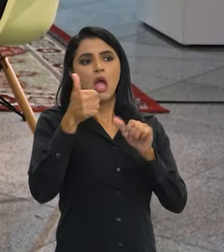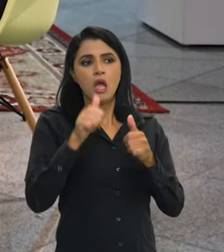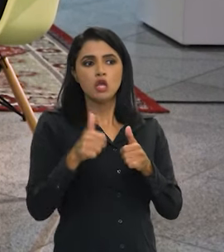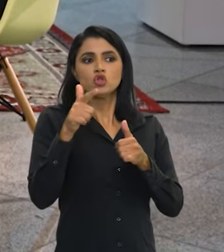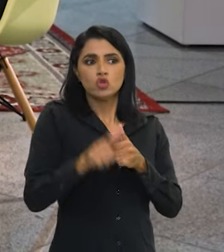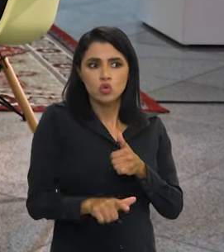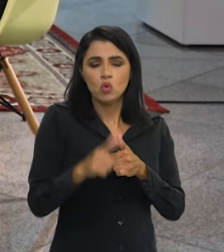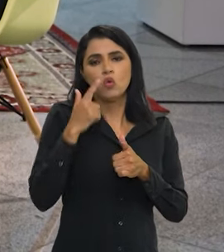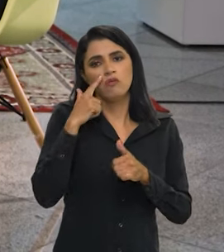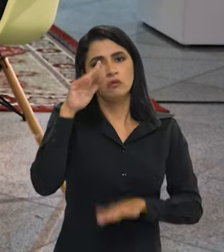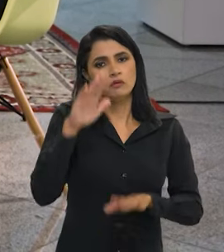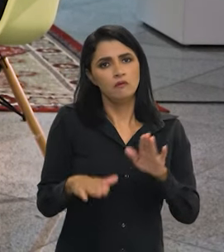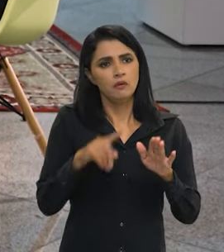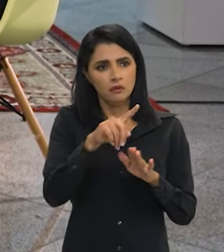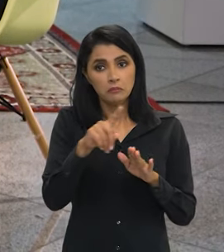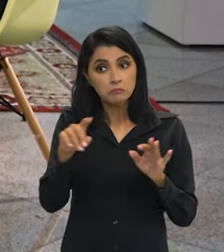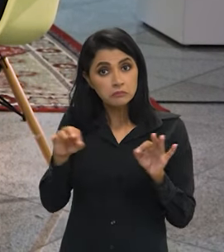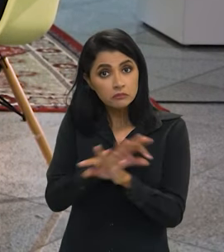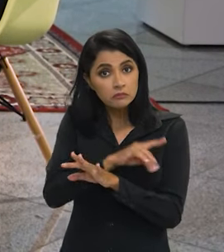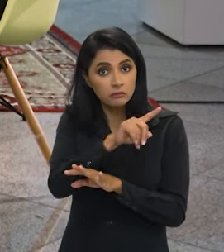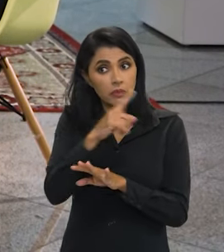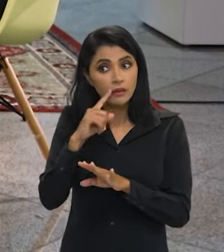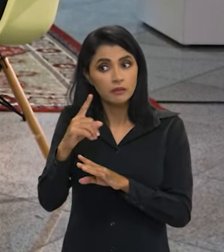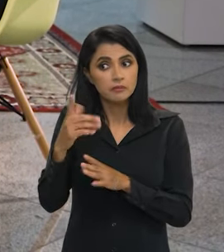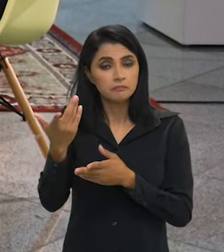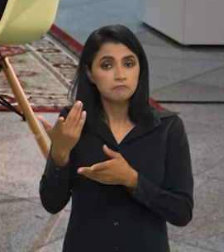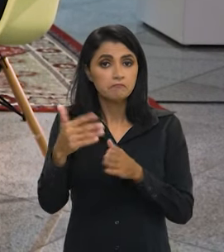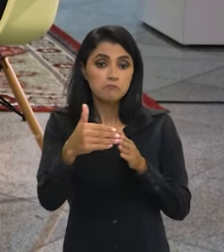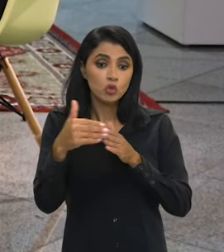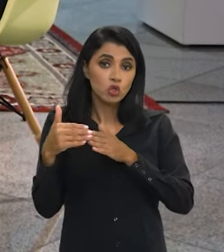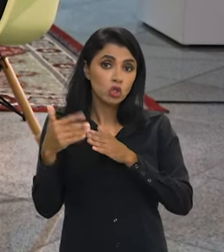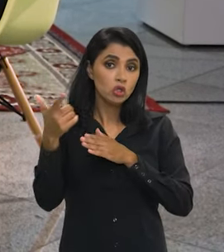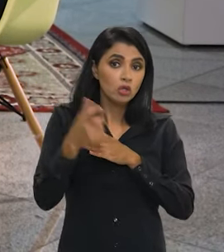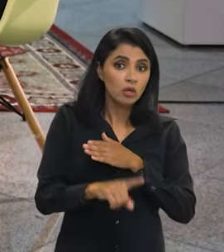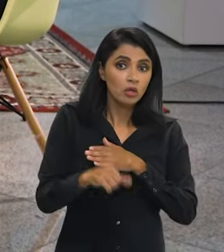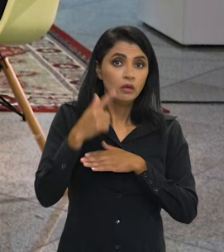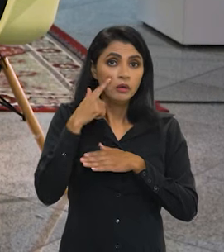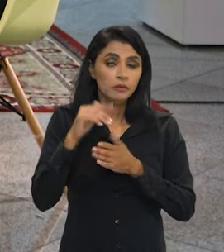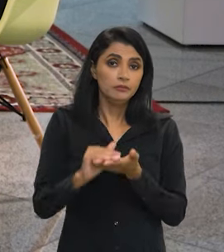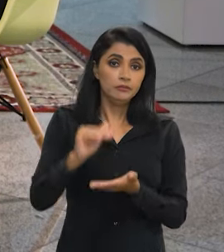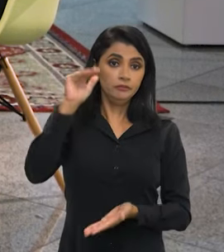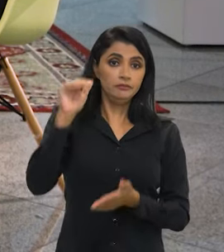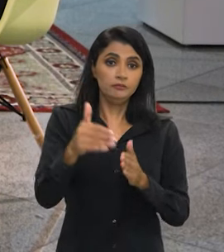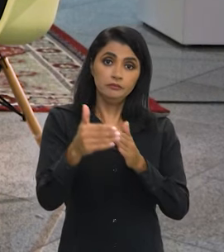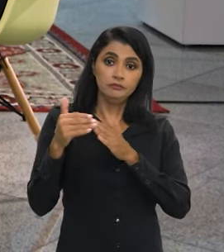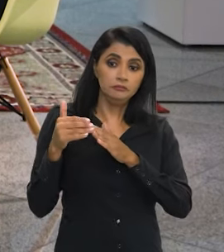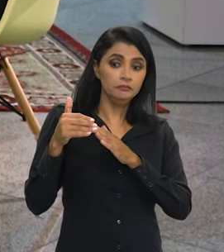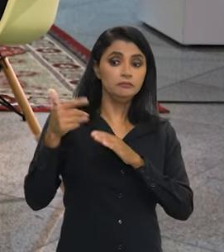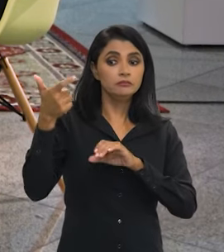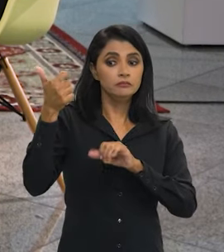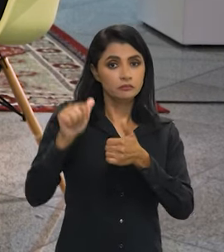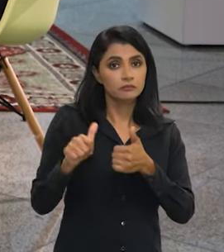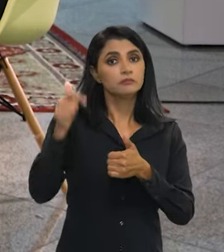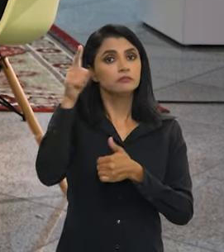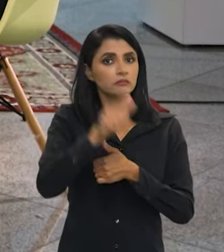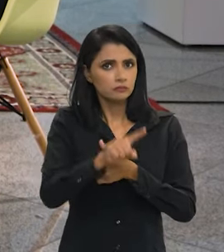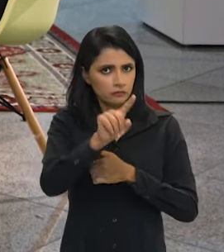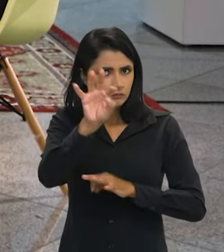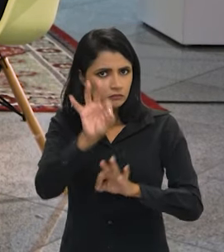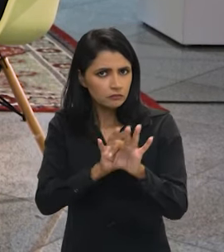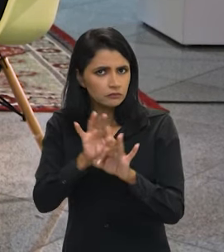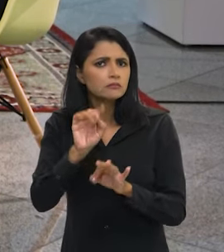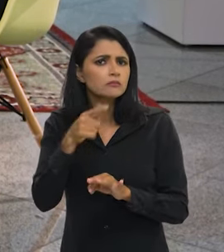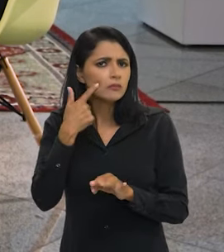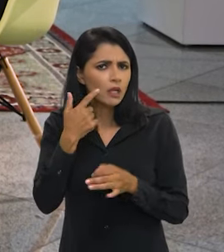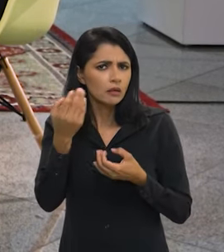revisão, muitas vezes. Vocês estão preparados para receberem um aumento de pedido de revisão e estão se preparando